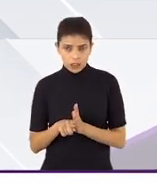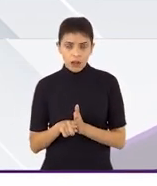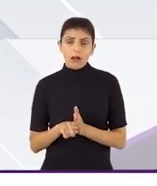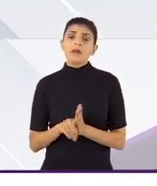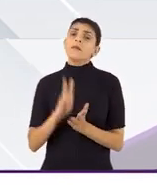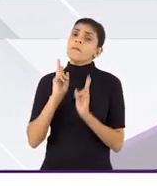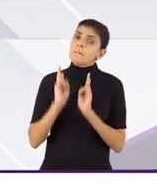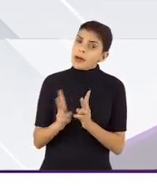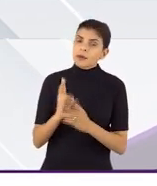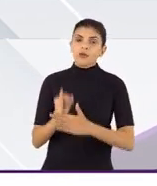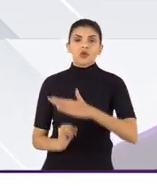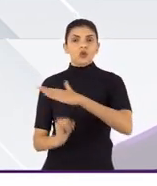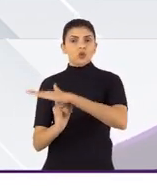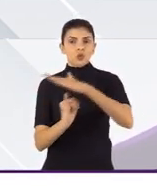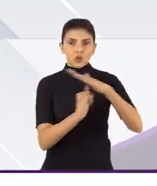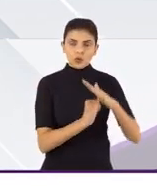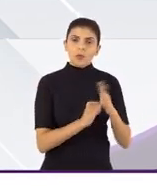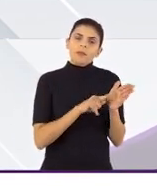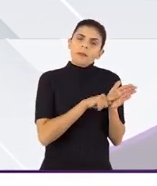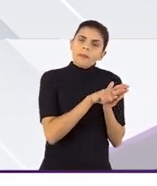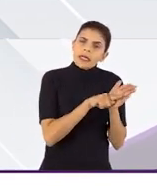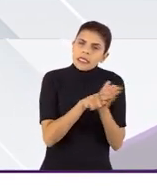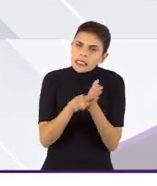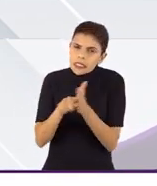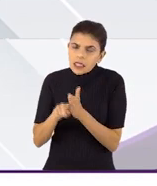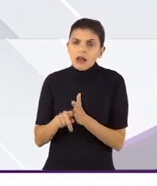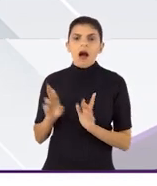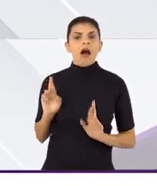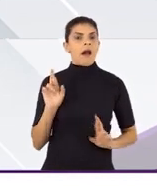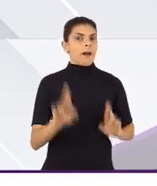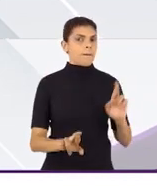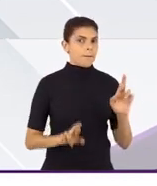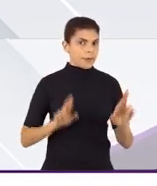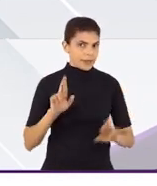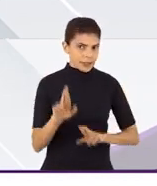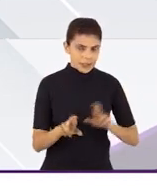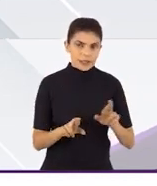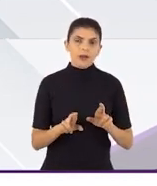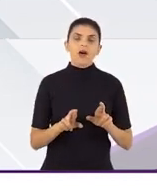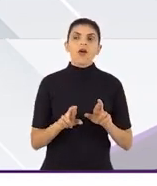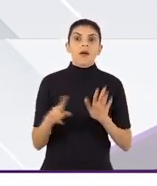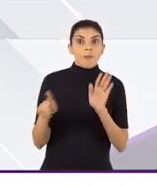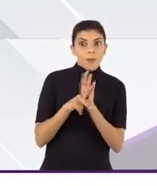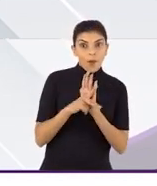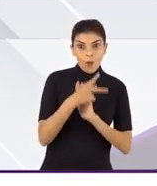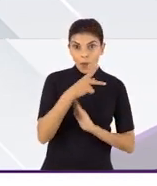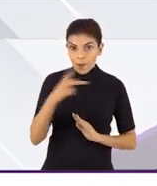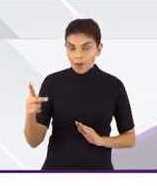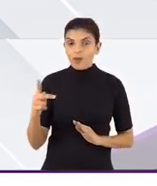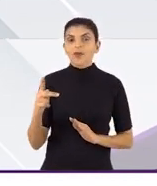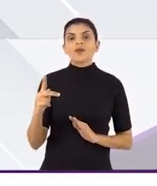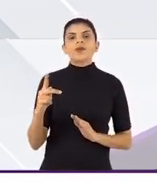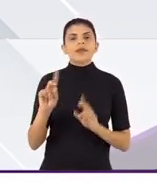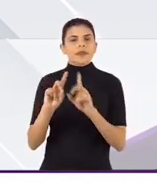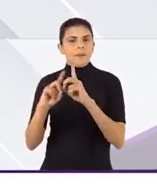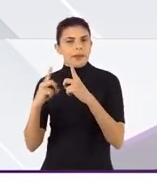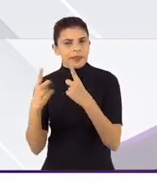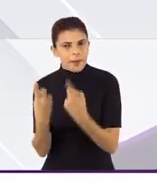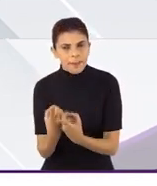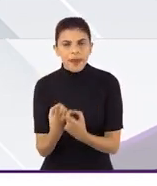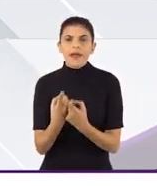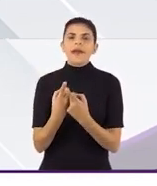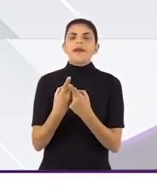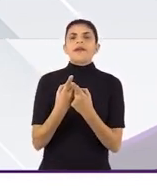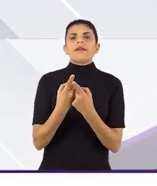Dentro da instituição, pesquisadores que representam aquela instituição, seus vários